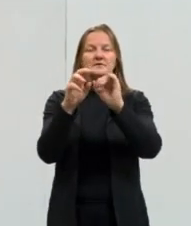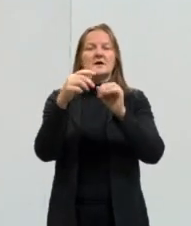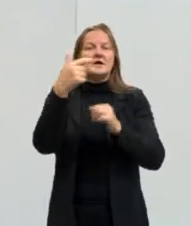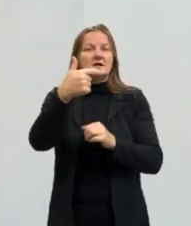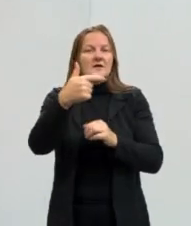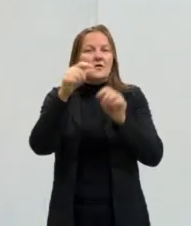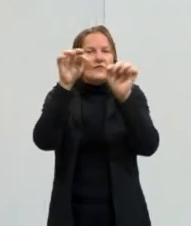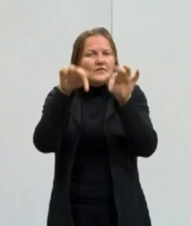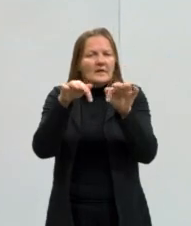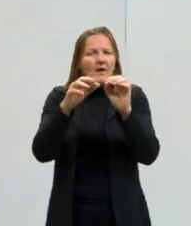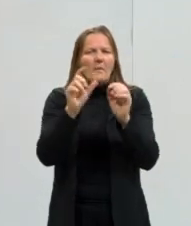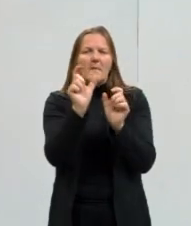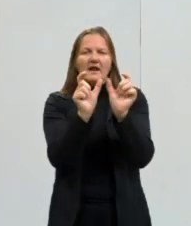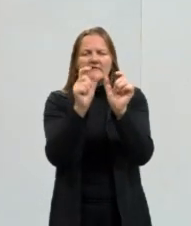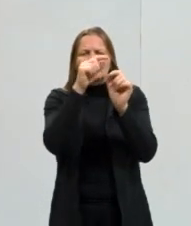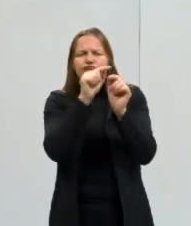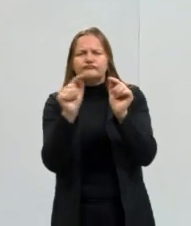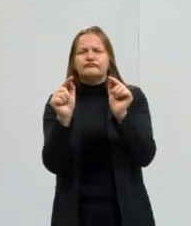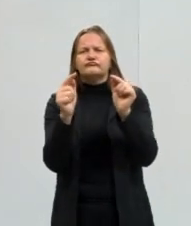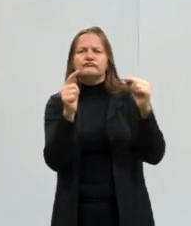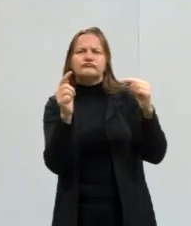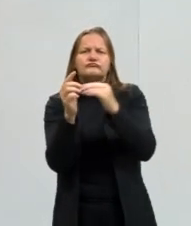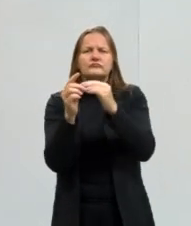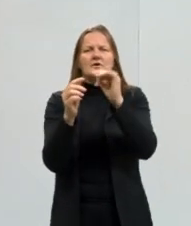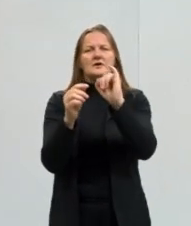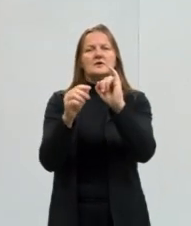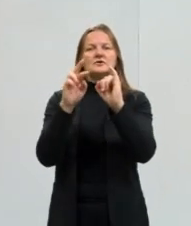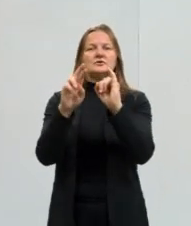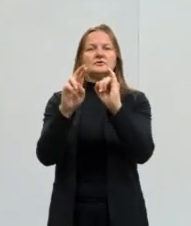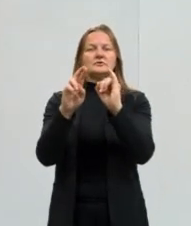terceira conjugação.